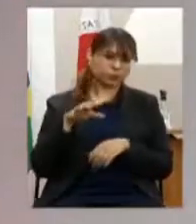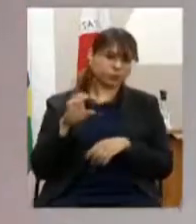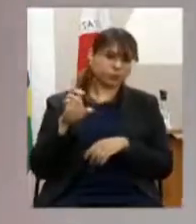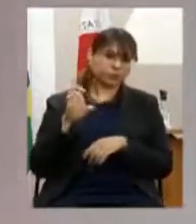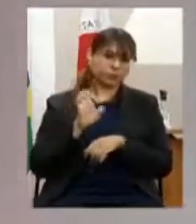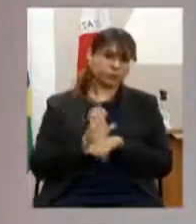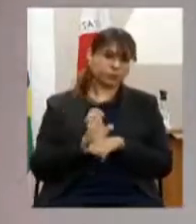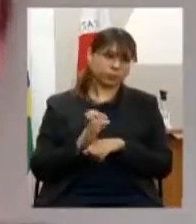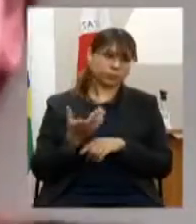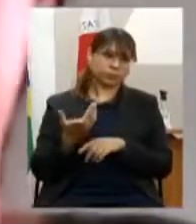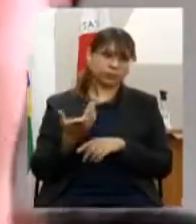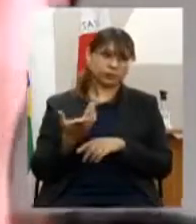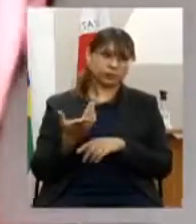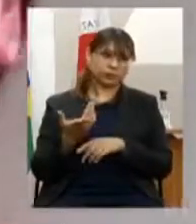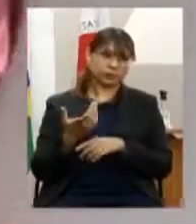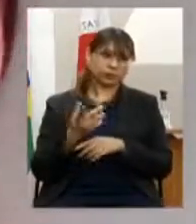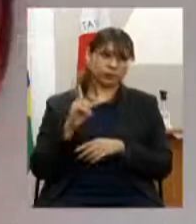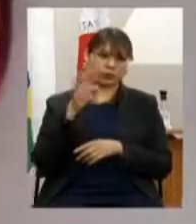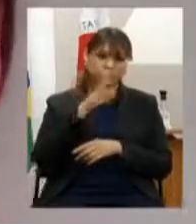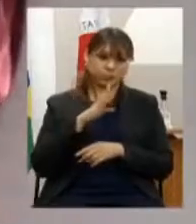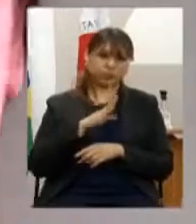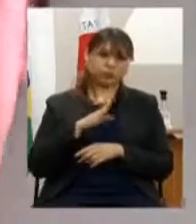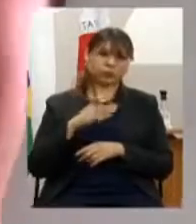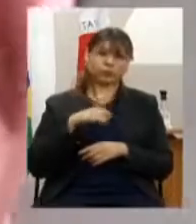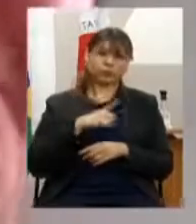mata LGBTs